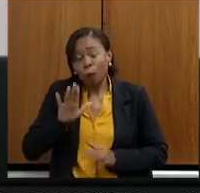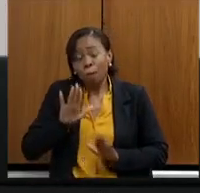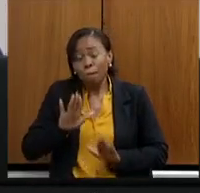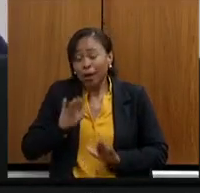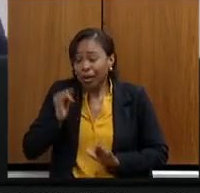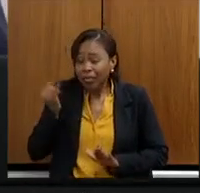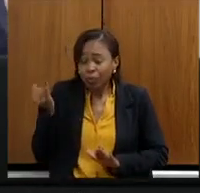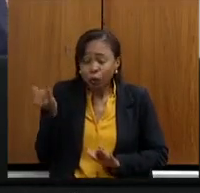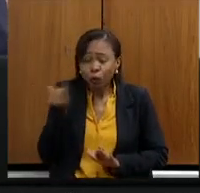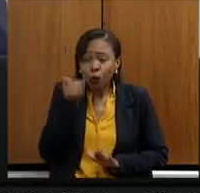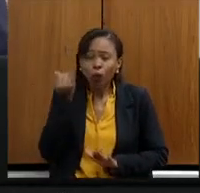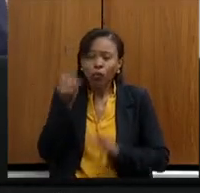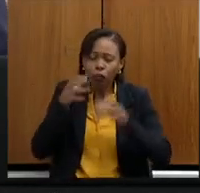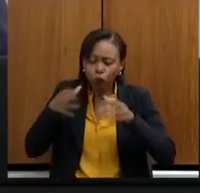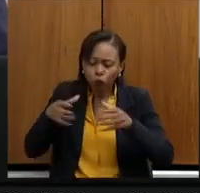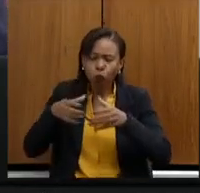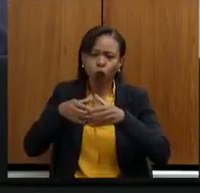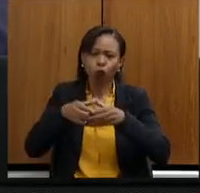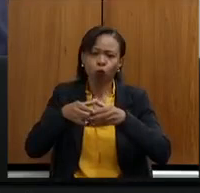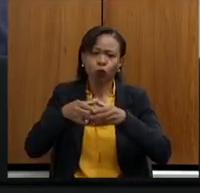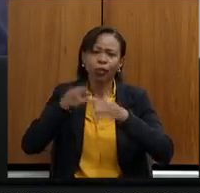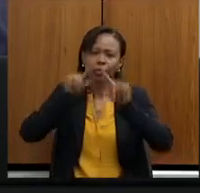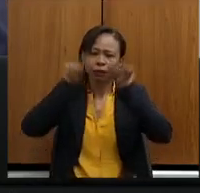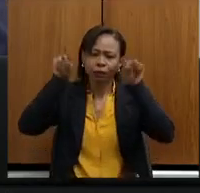categoria de servidores do meio ambiente.